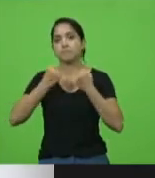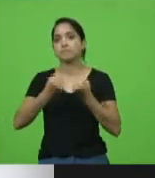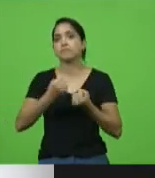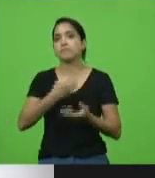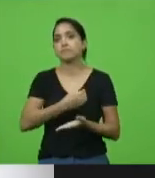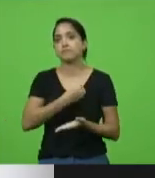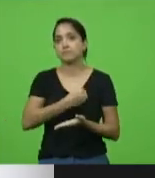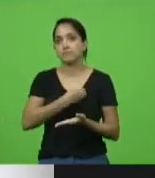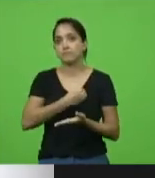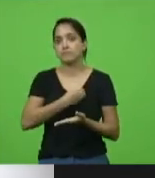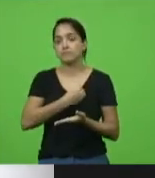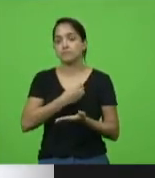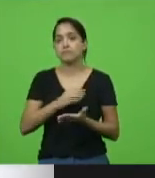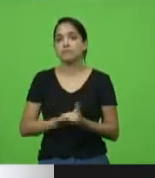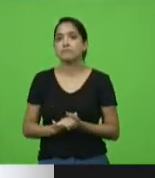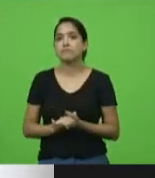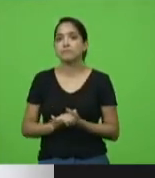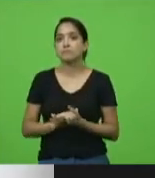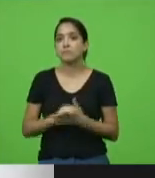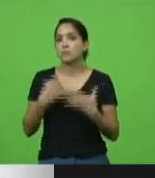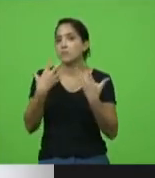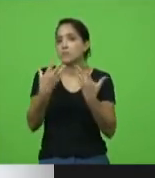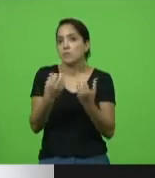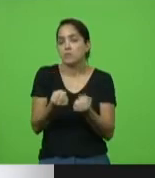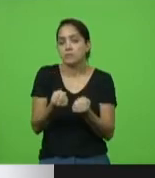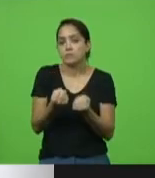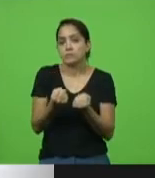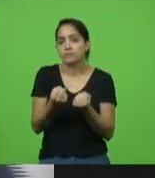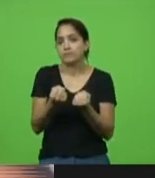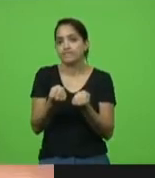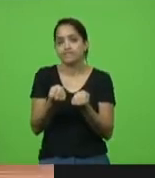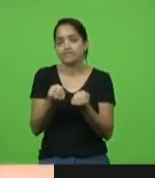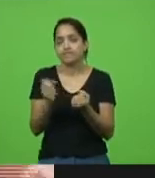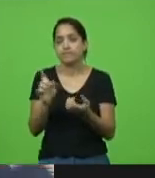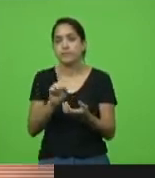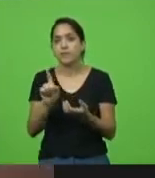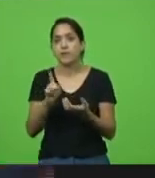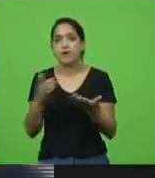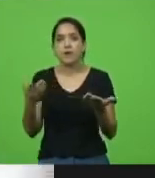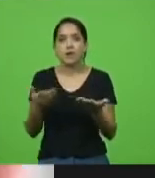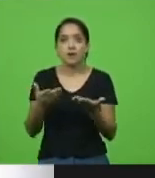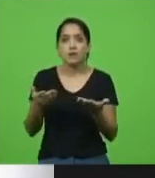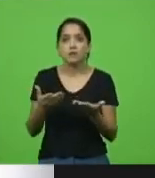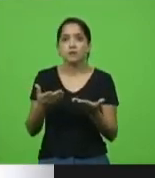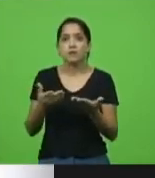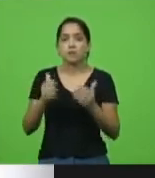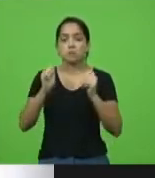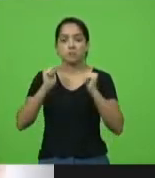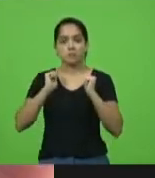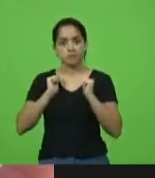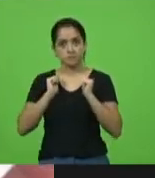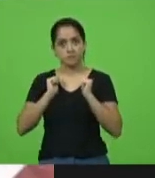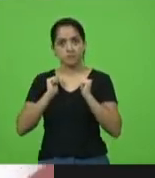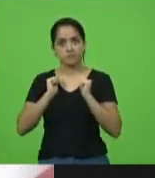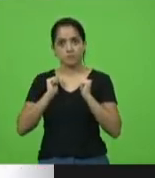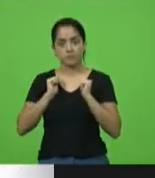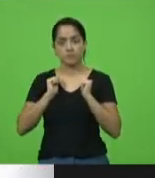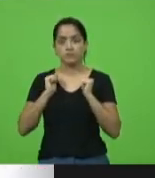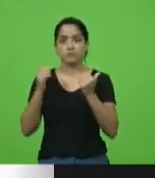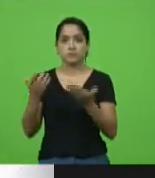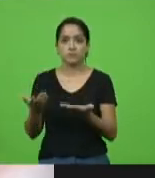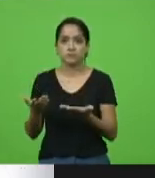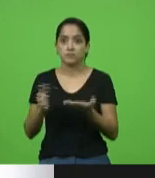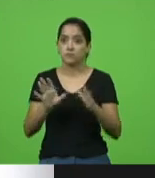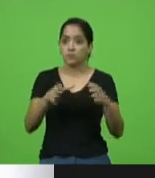Nós não podemos admitir e aceitar que, através das omissões, seja por